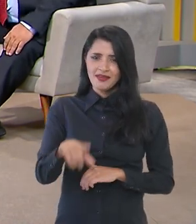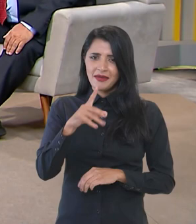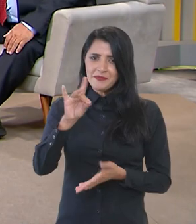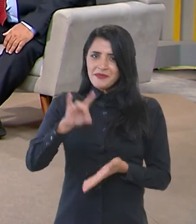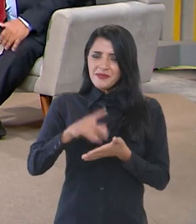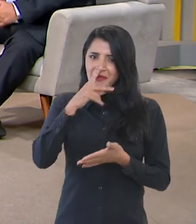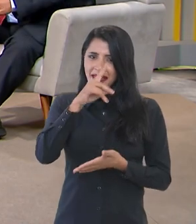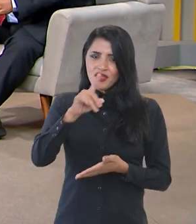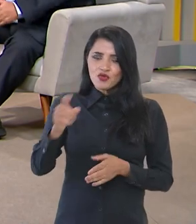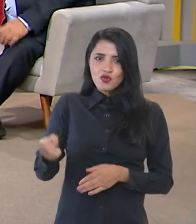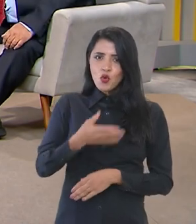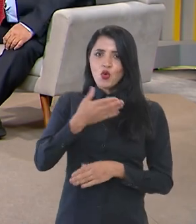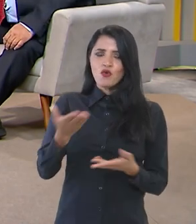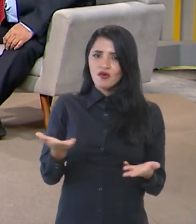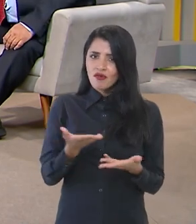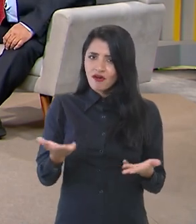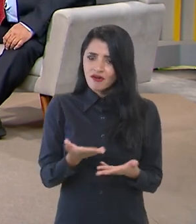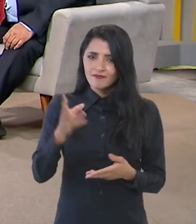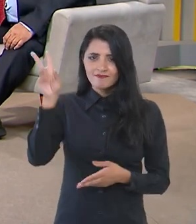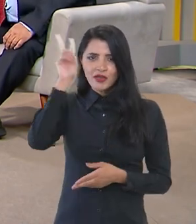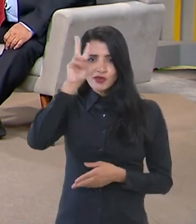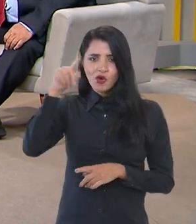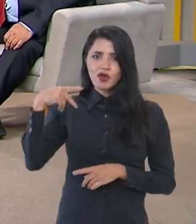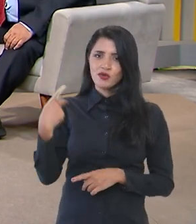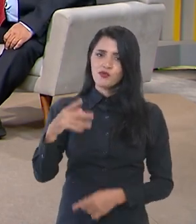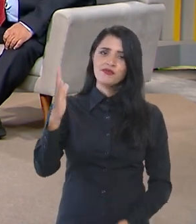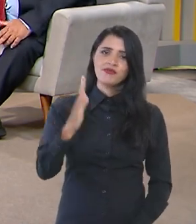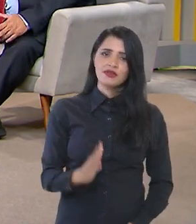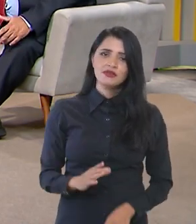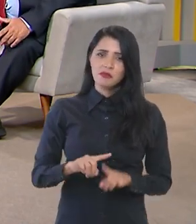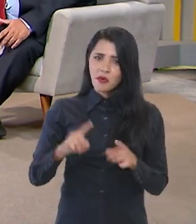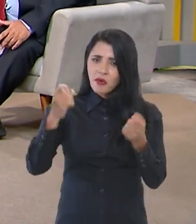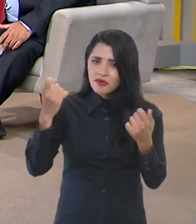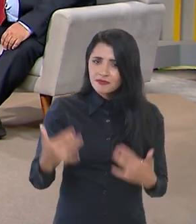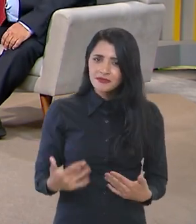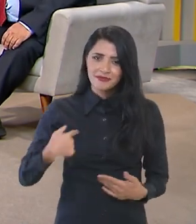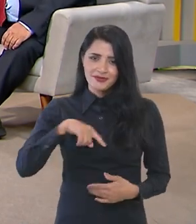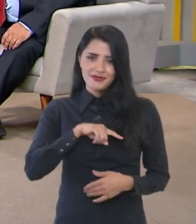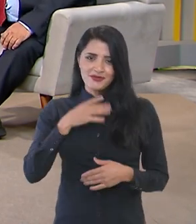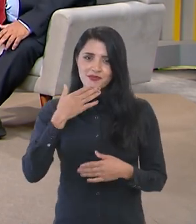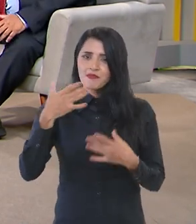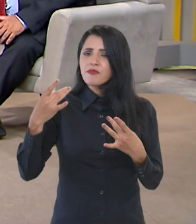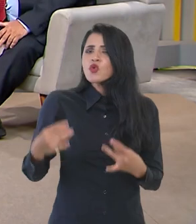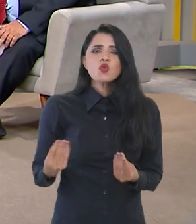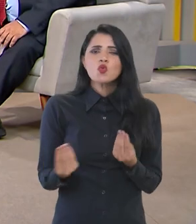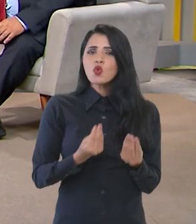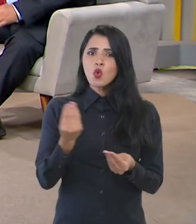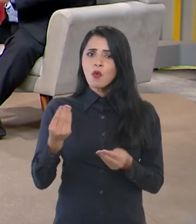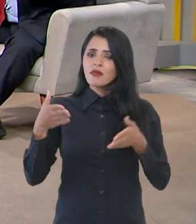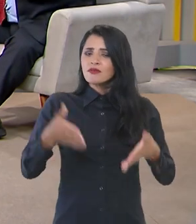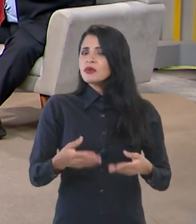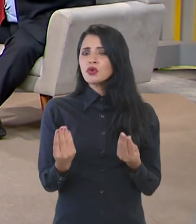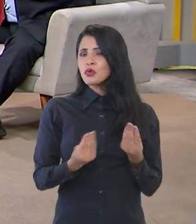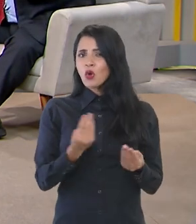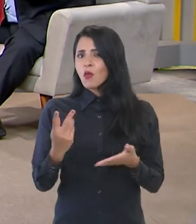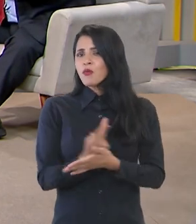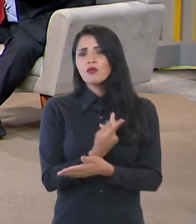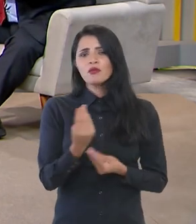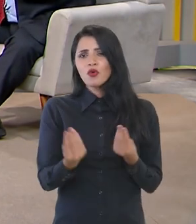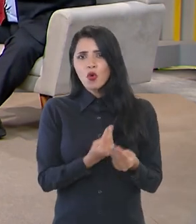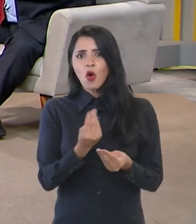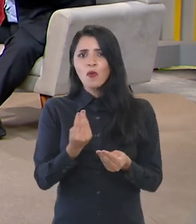Absolutamente inédito aí na história do nosso país. Dá para o senhor explicar para a gente melhor como é que vai participar, como é que vai